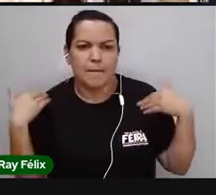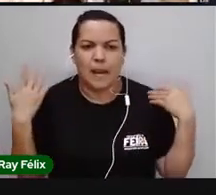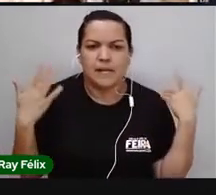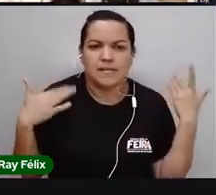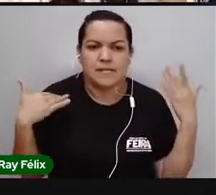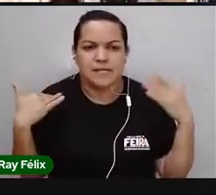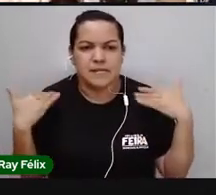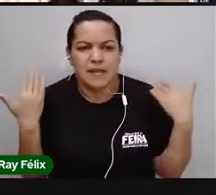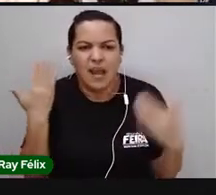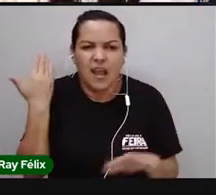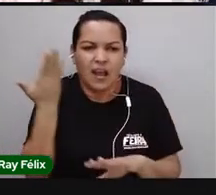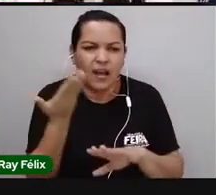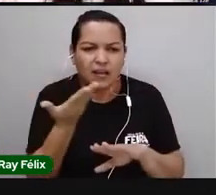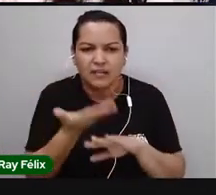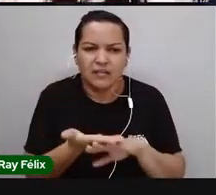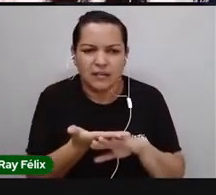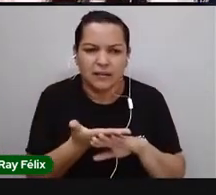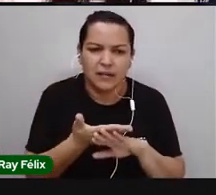no meu pulmão.